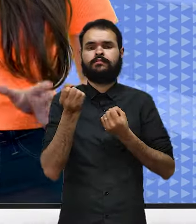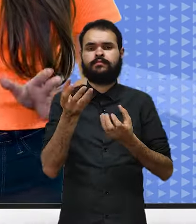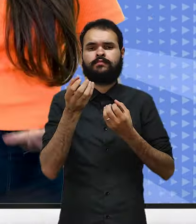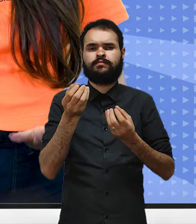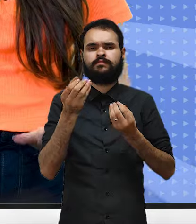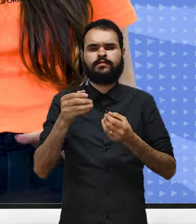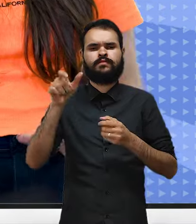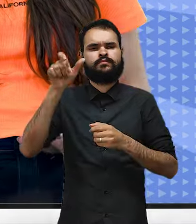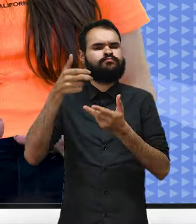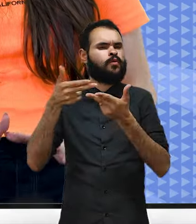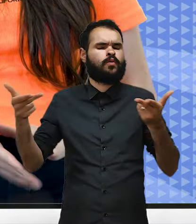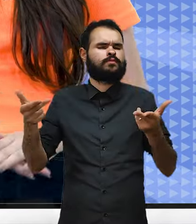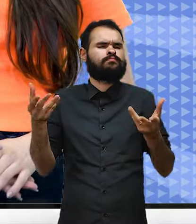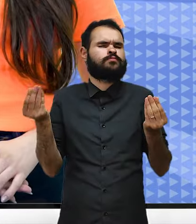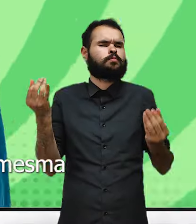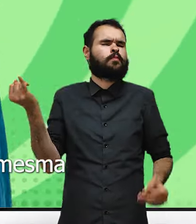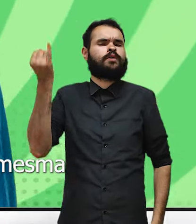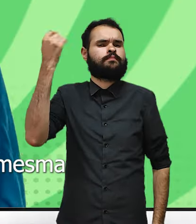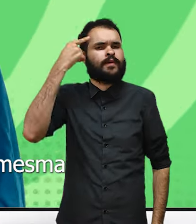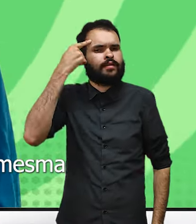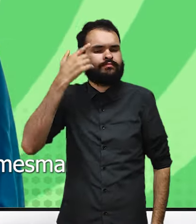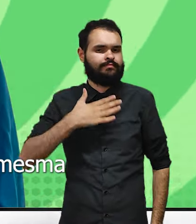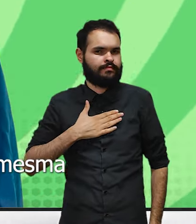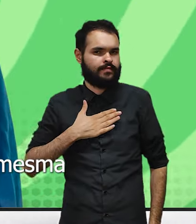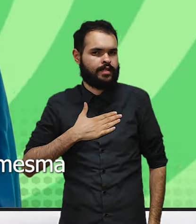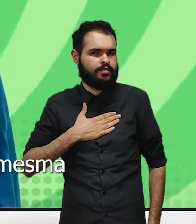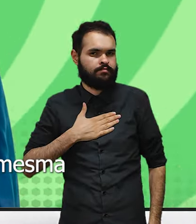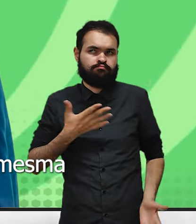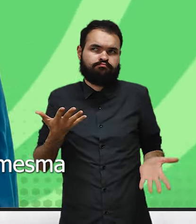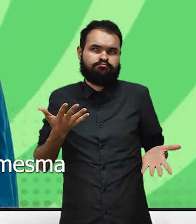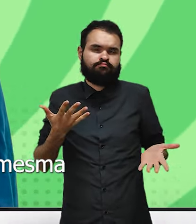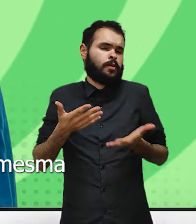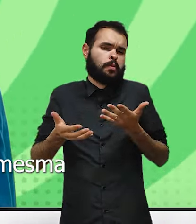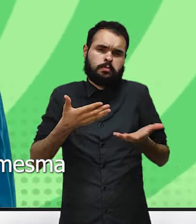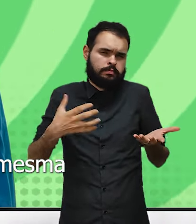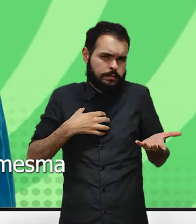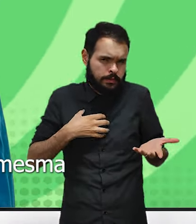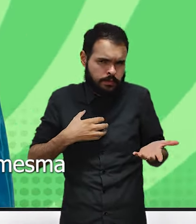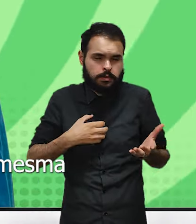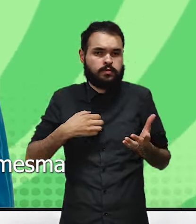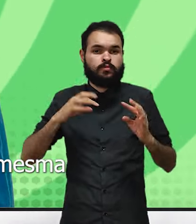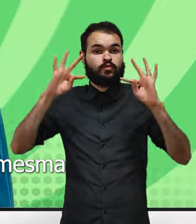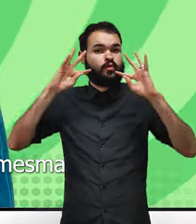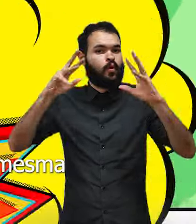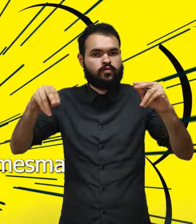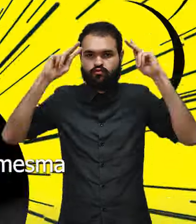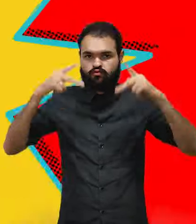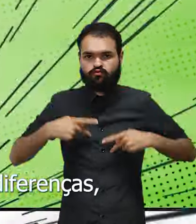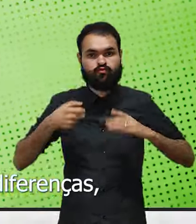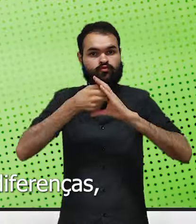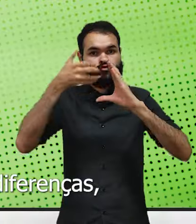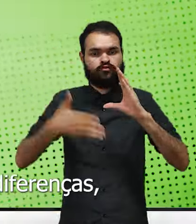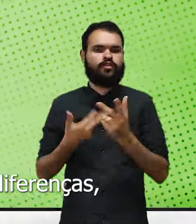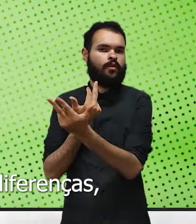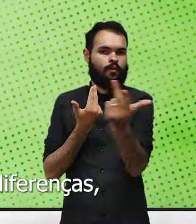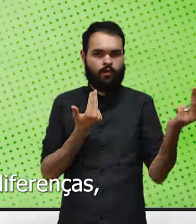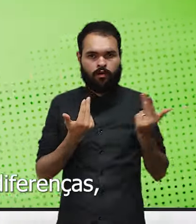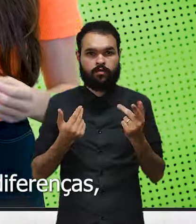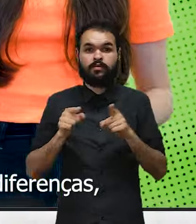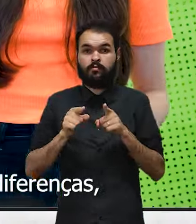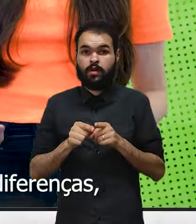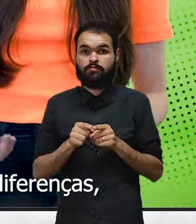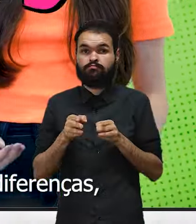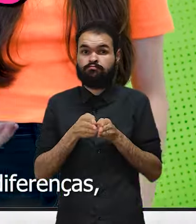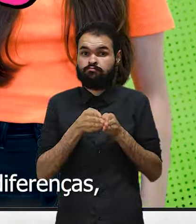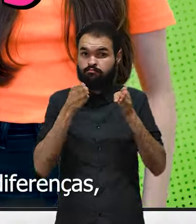algo bem importante. Pensem comigo. De certa forma, todo ser humano é formado da mesma composição. Somos também feitos